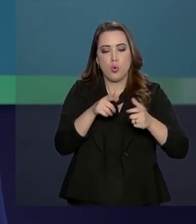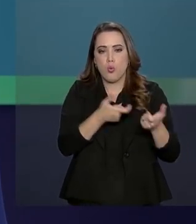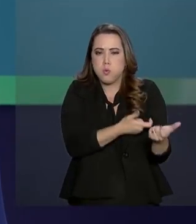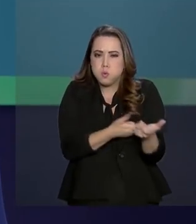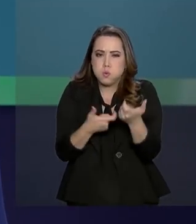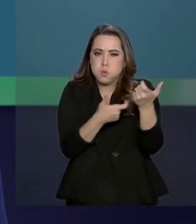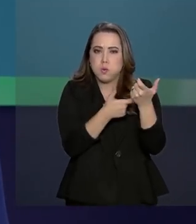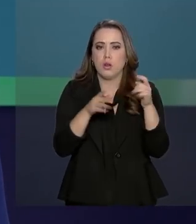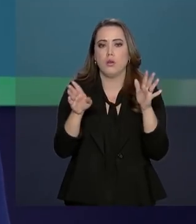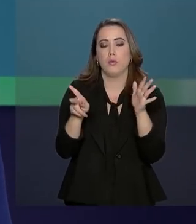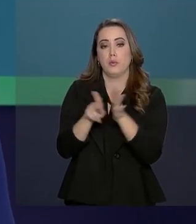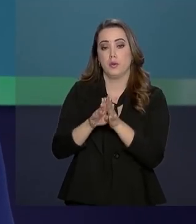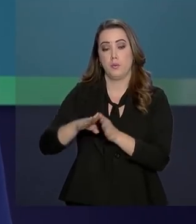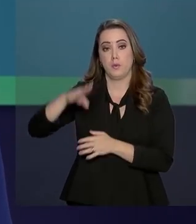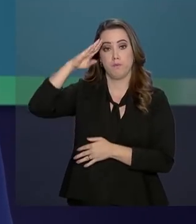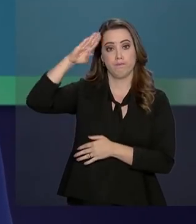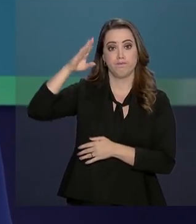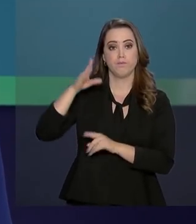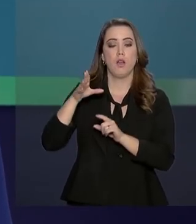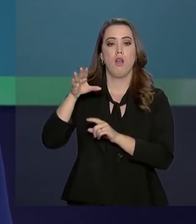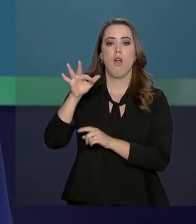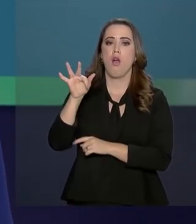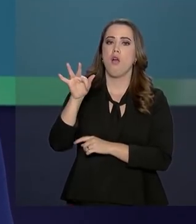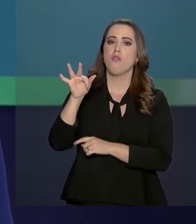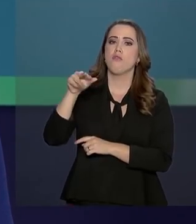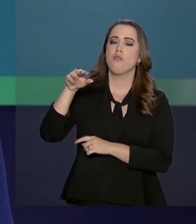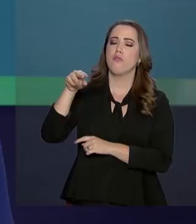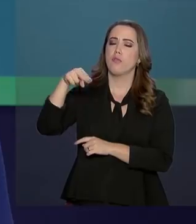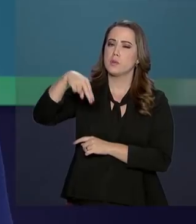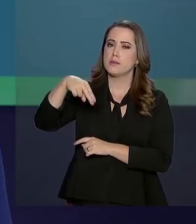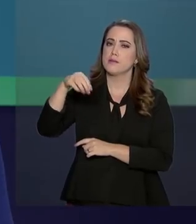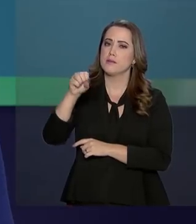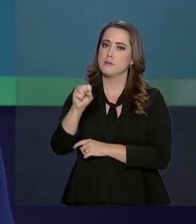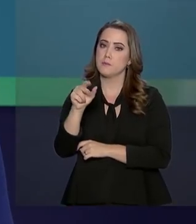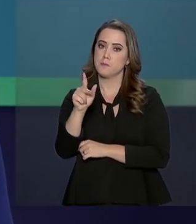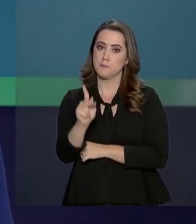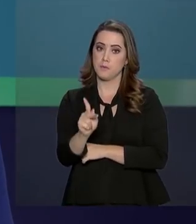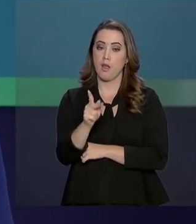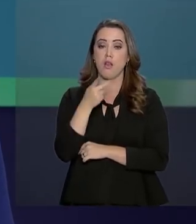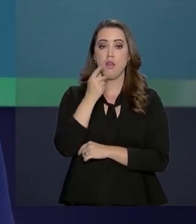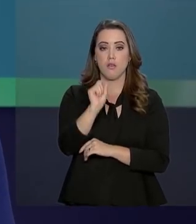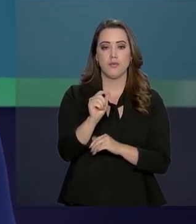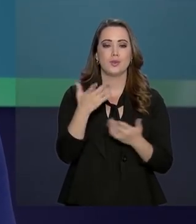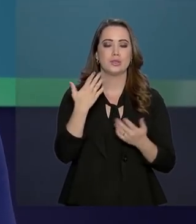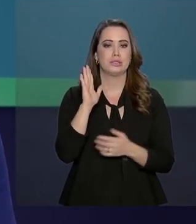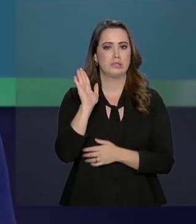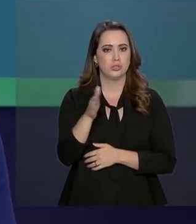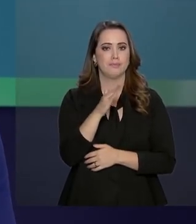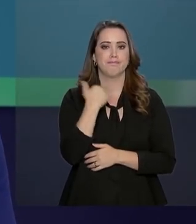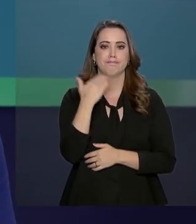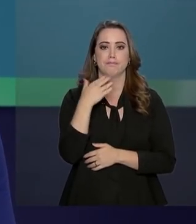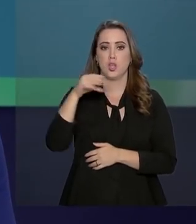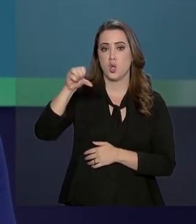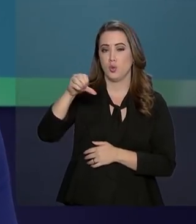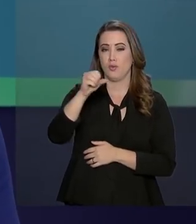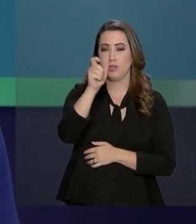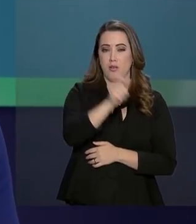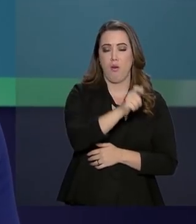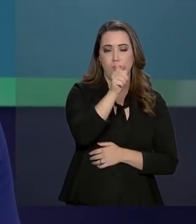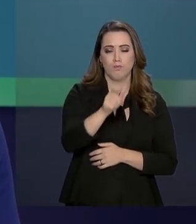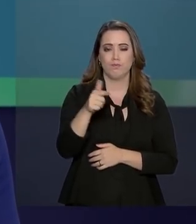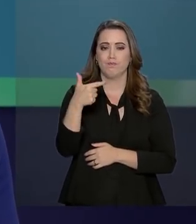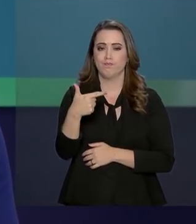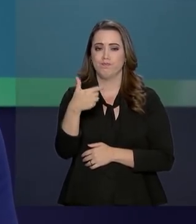Nacional de Segurança Pública. O último balanço divulgado pelas autoridades confirma a morte de 99 pessoas